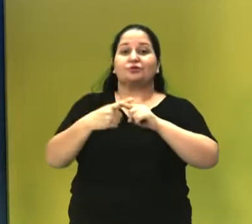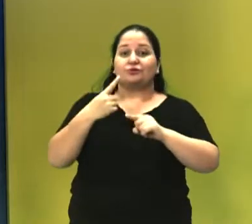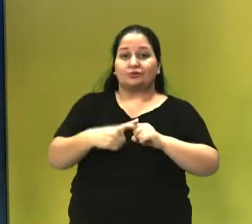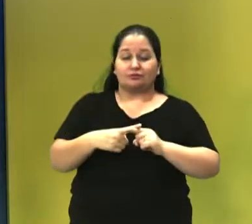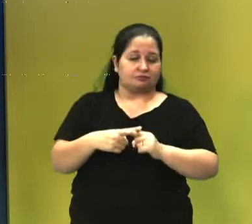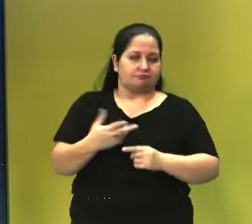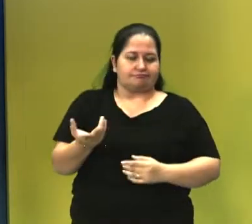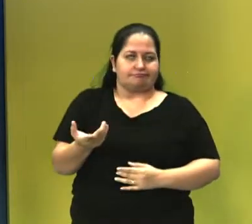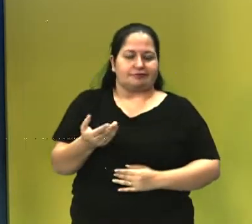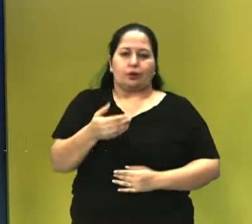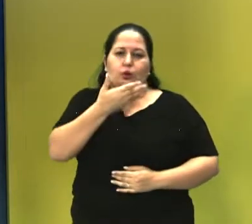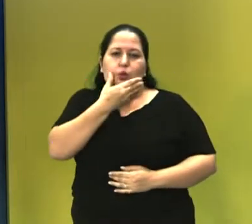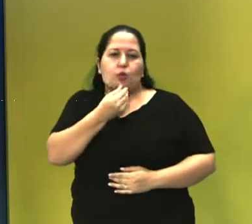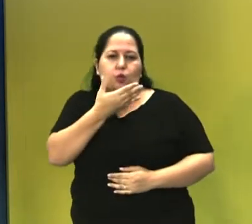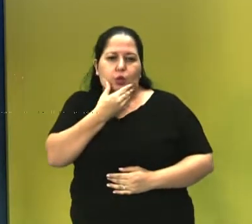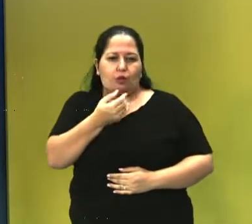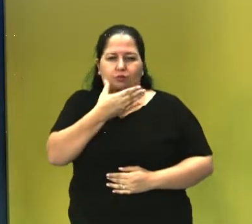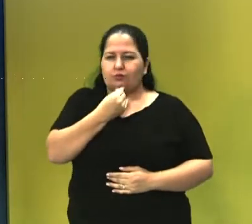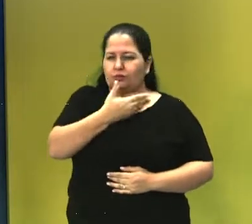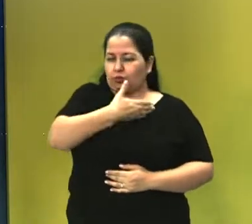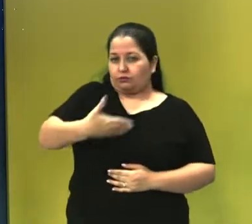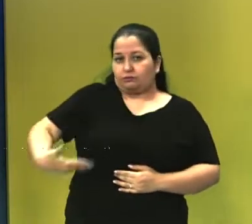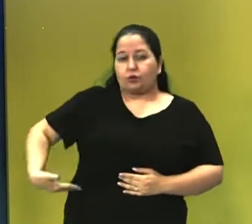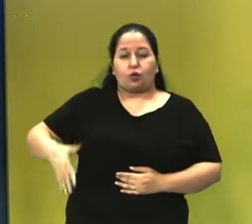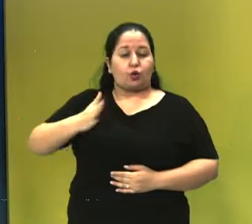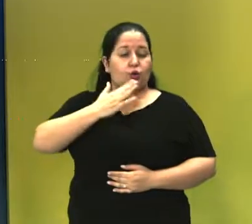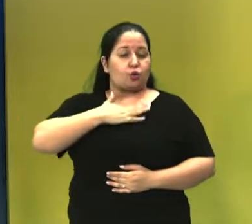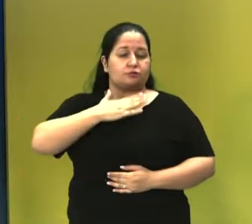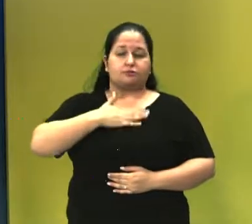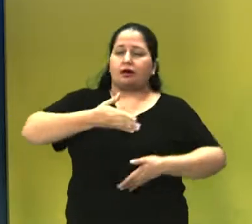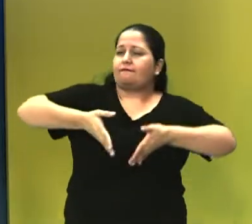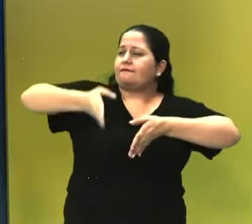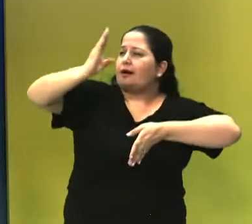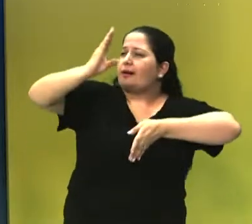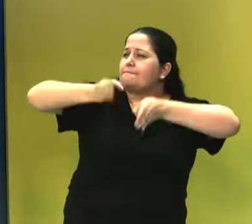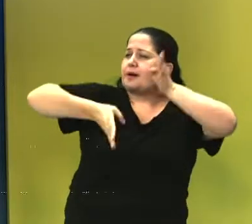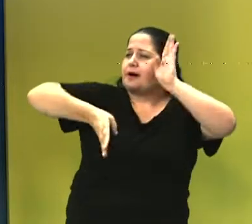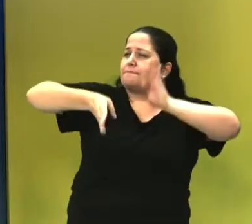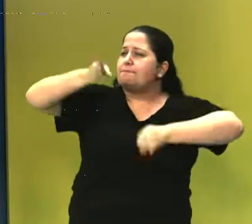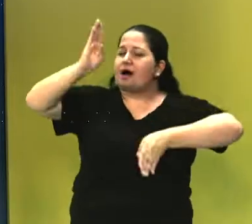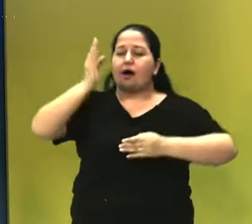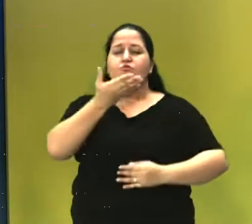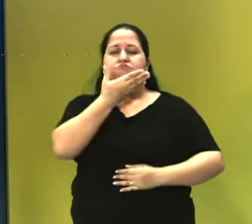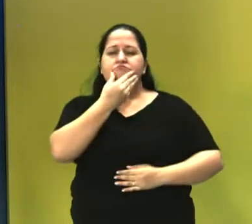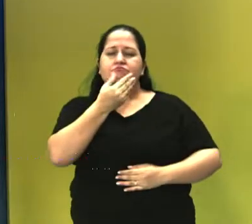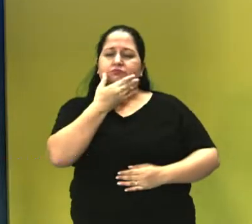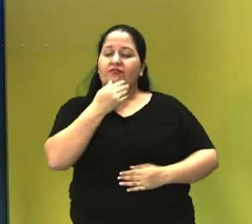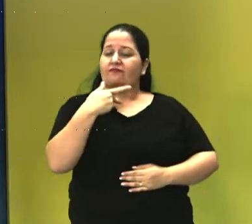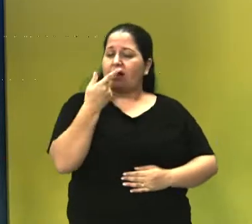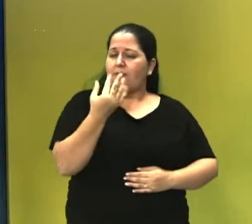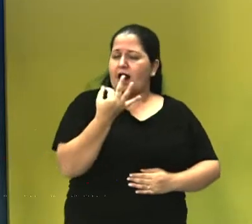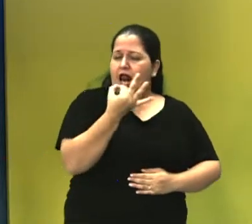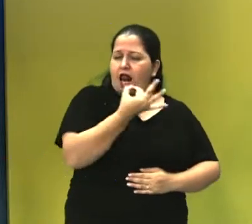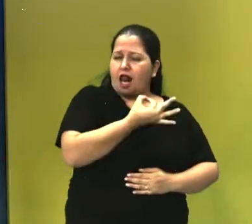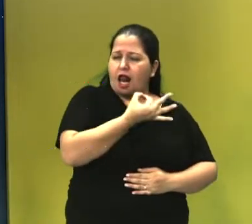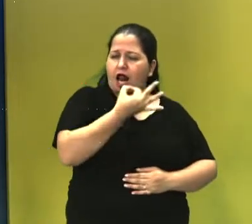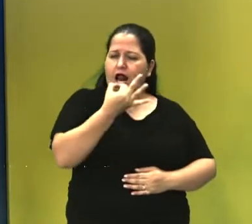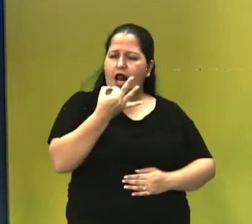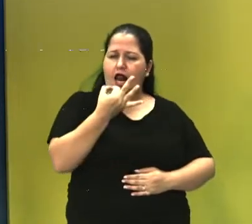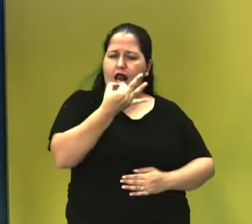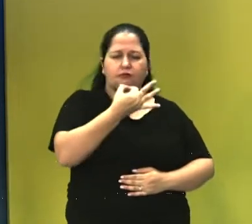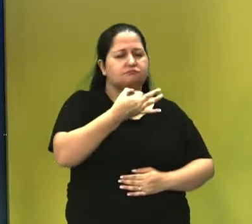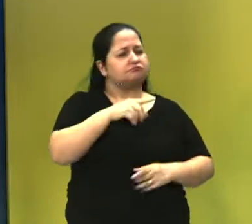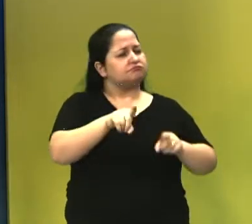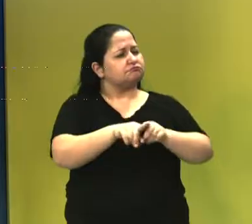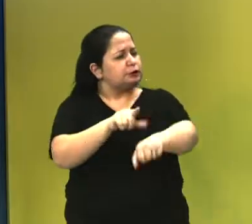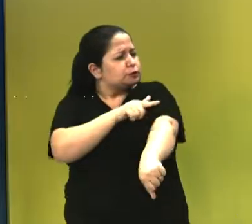viajado, refinado, de vocabulário amplo, de bom trato diplomático. E ele